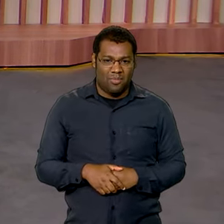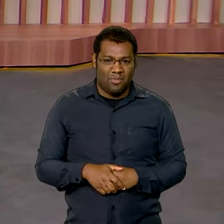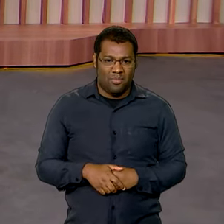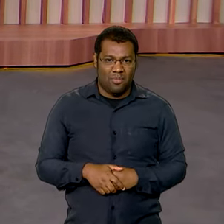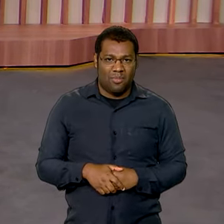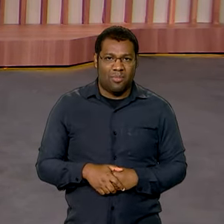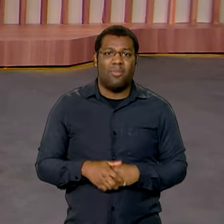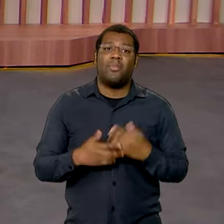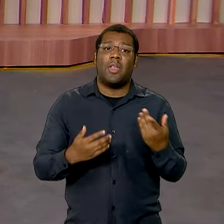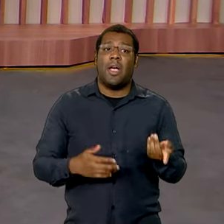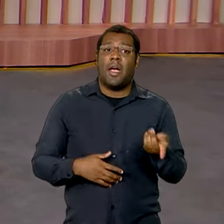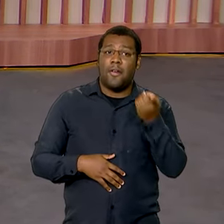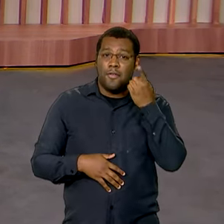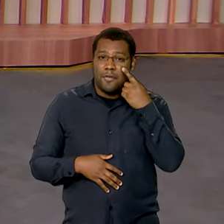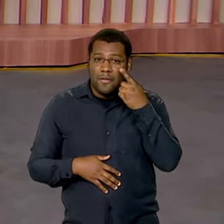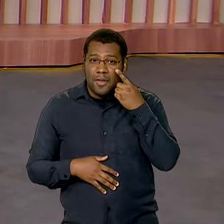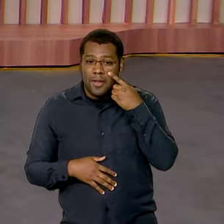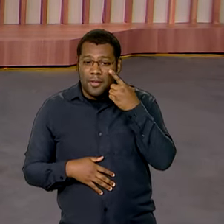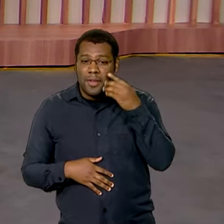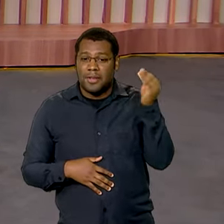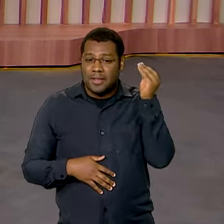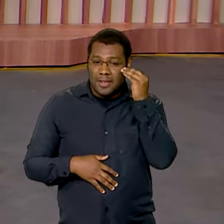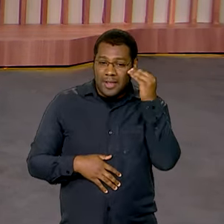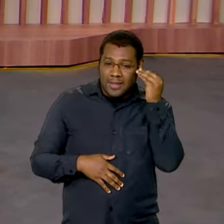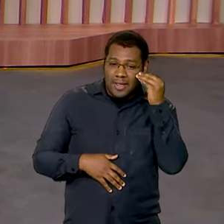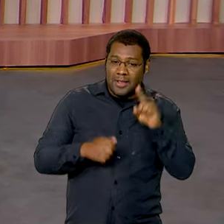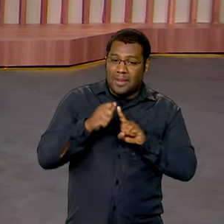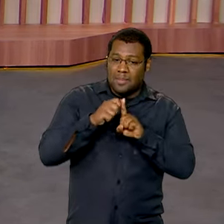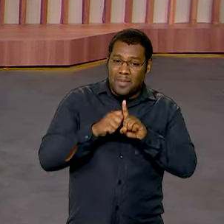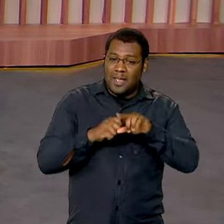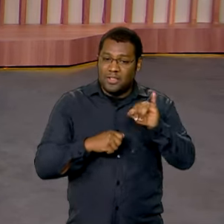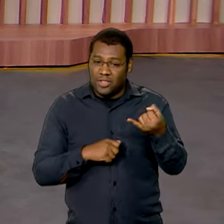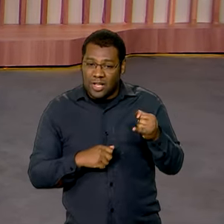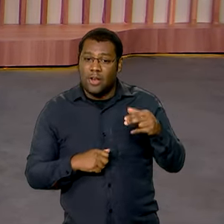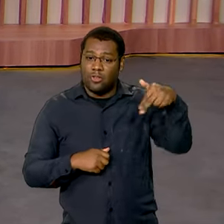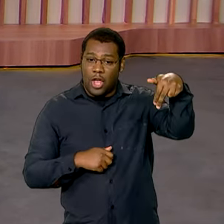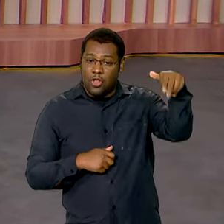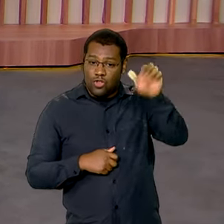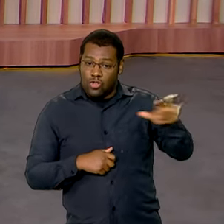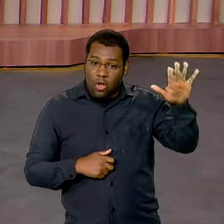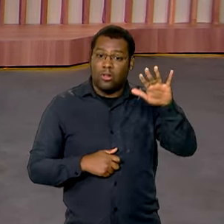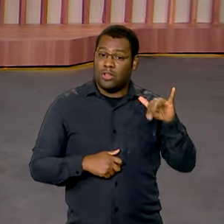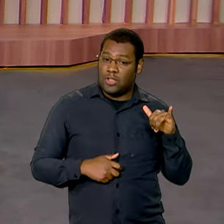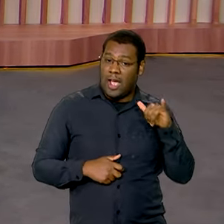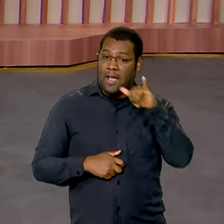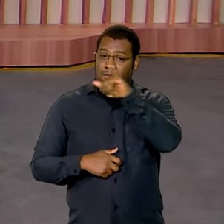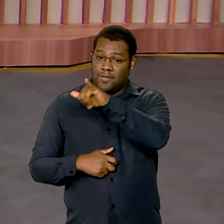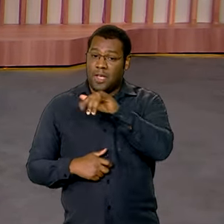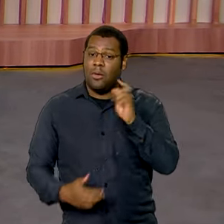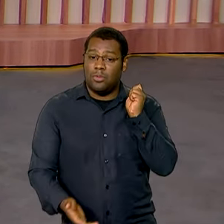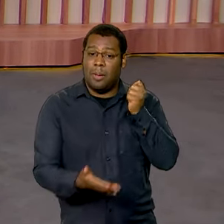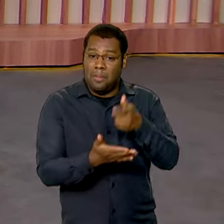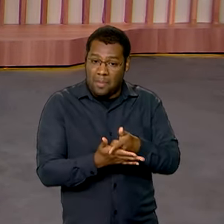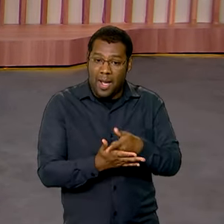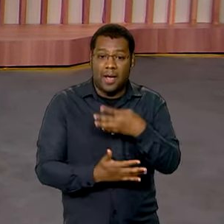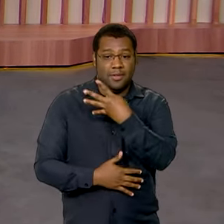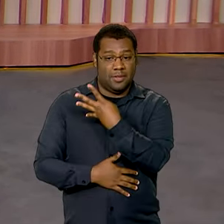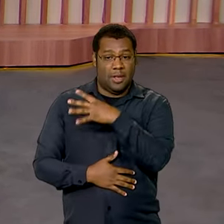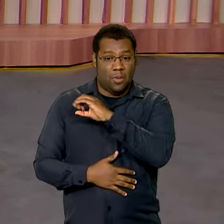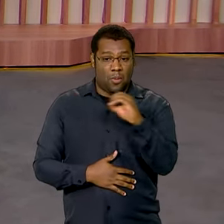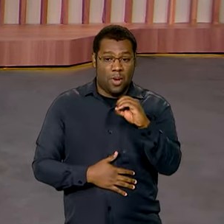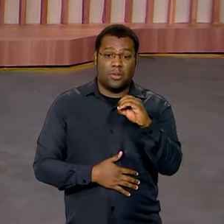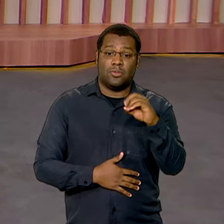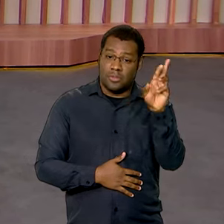simulação para janeiro, para o Nordeste, de fato, você acha passagens ali 400 reais, 400 e poucos reais. Então, de fato, o que a gente